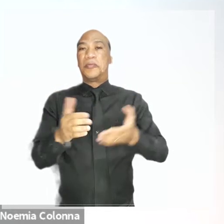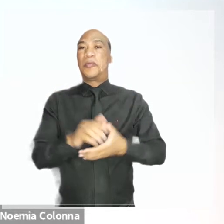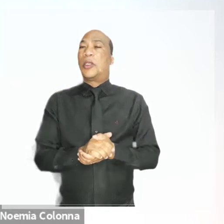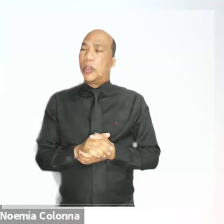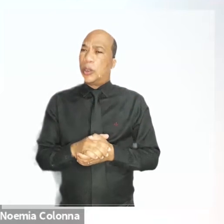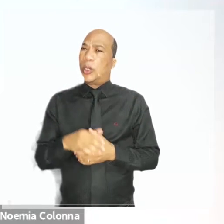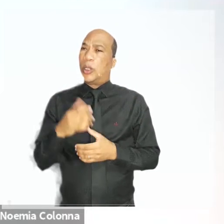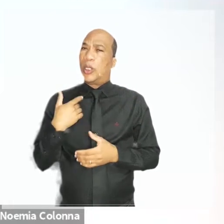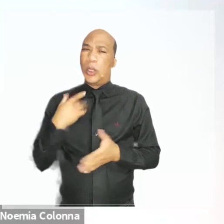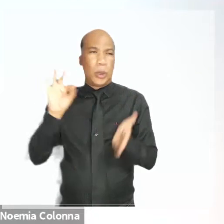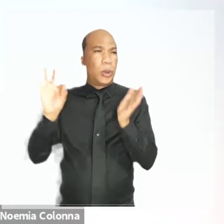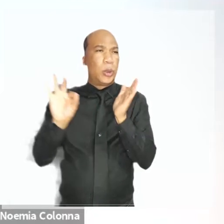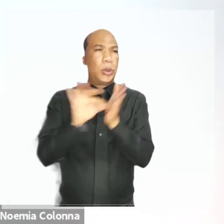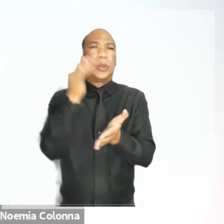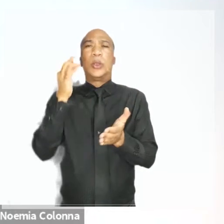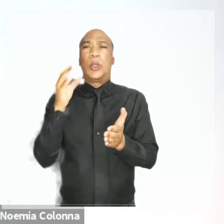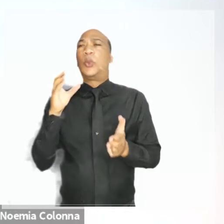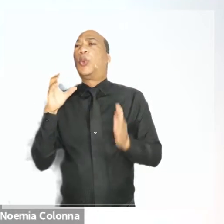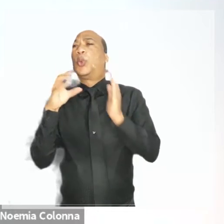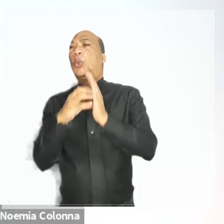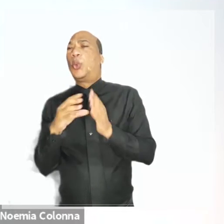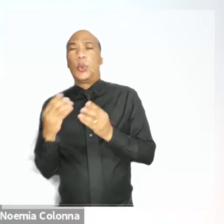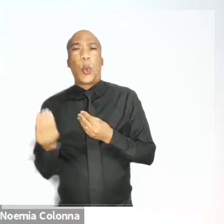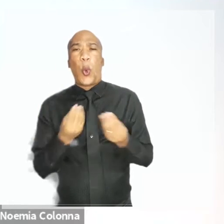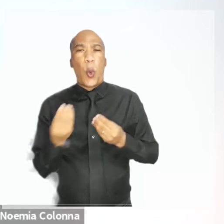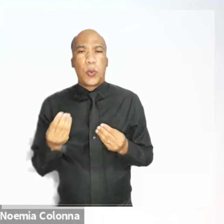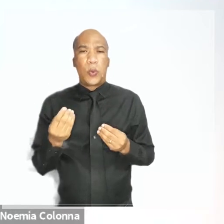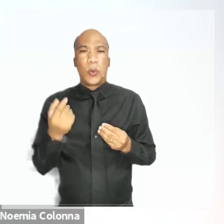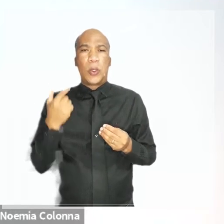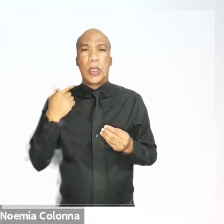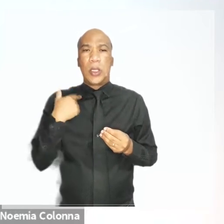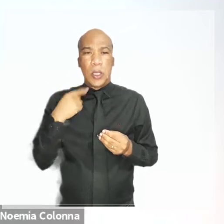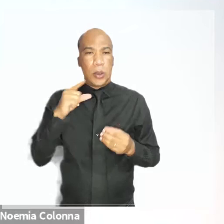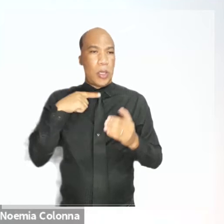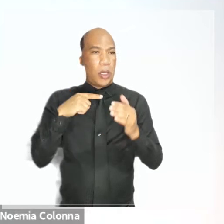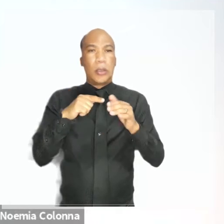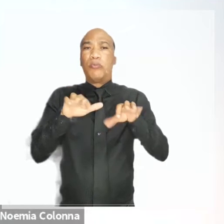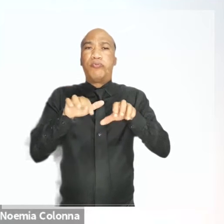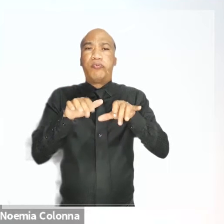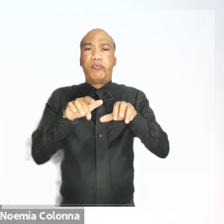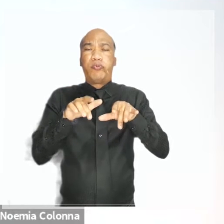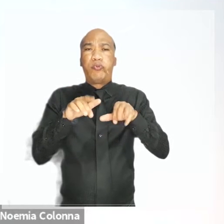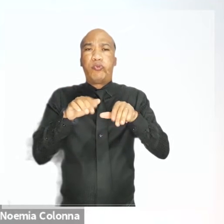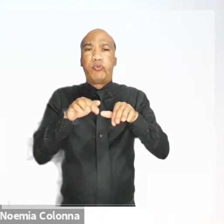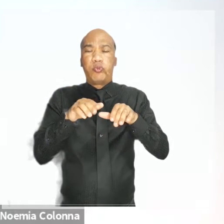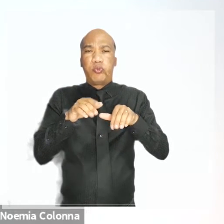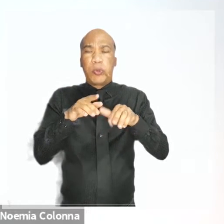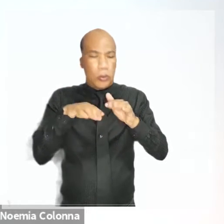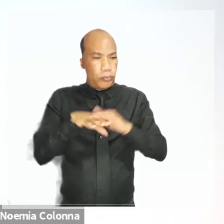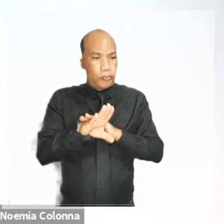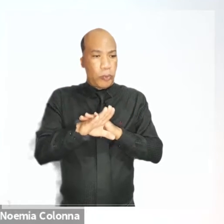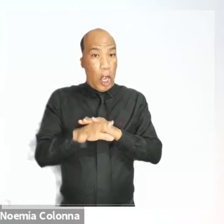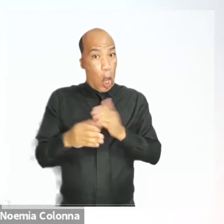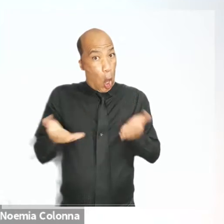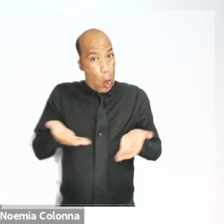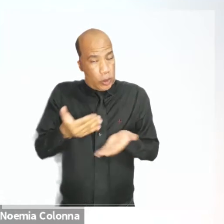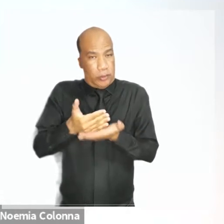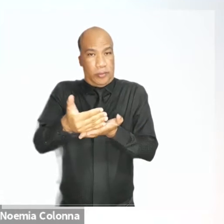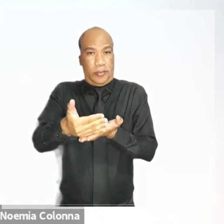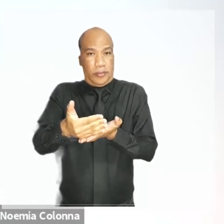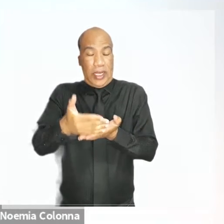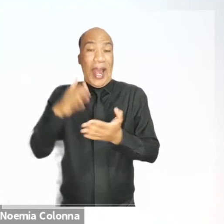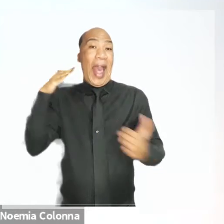deverão ser feitas por meio do preenchimento do formulário eletrônico específico a partir de hoje até o dia